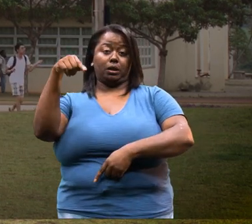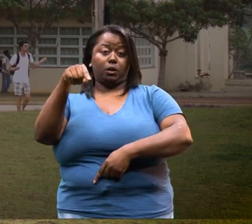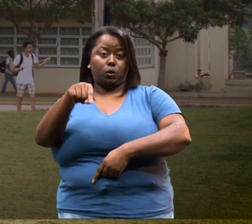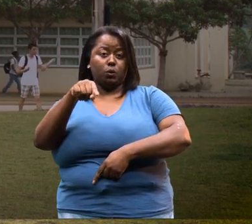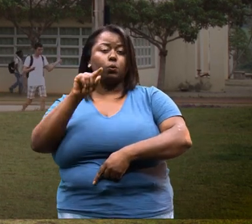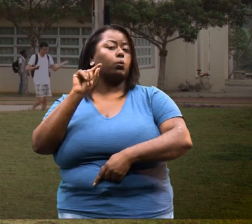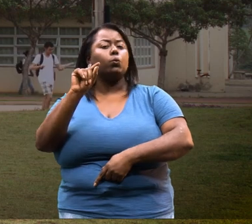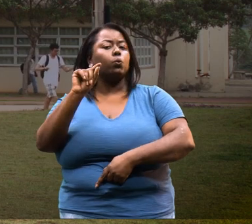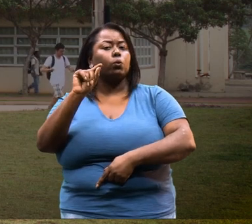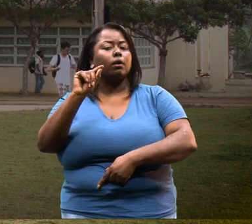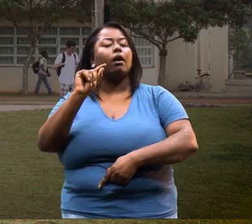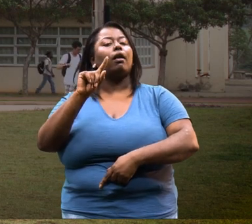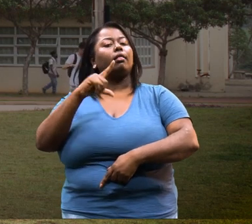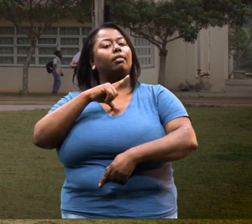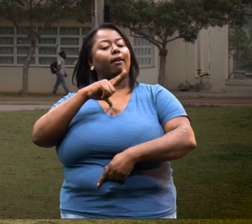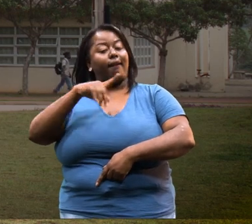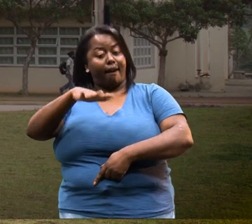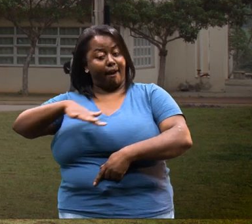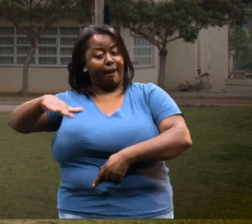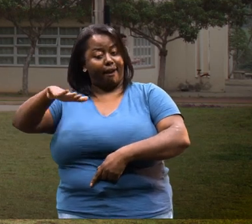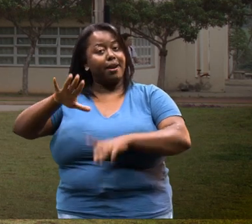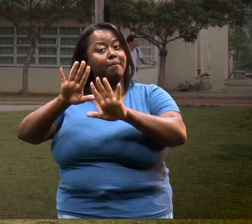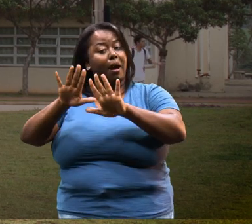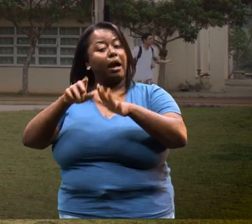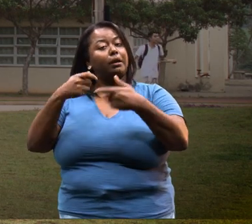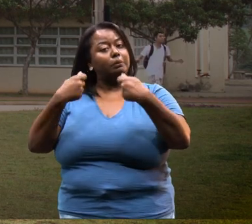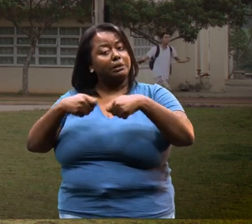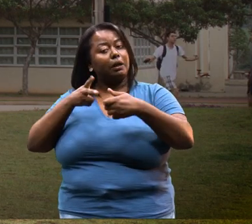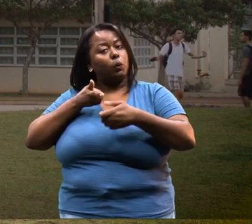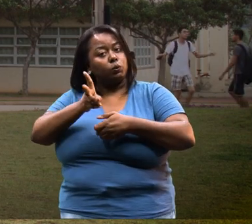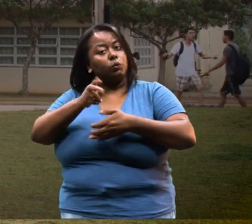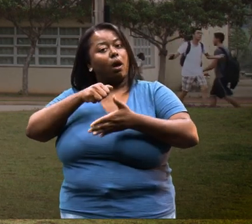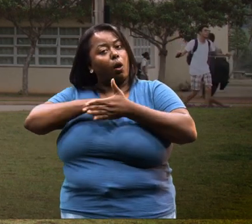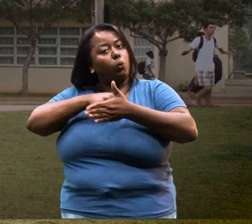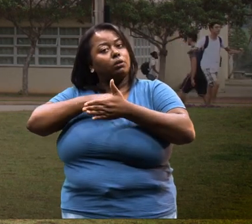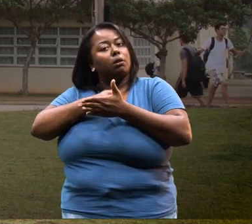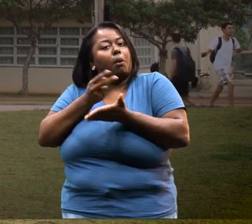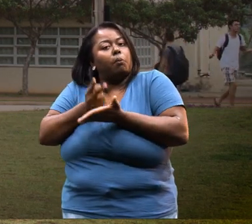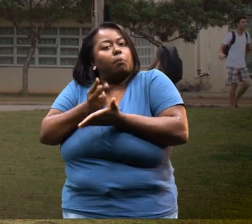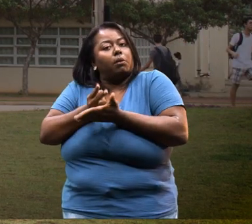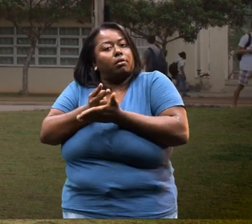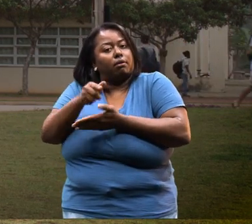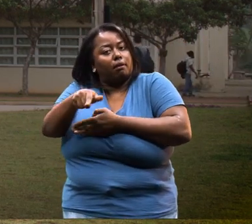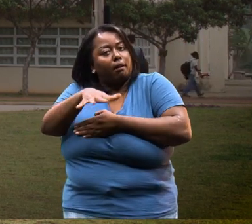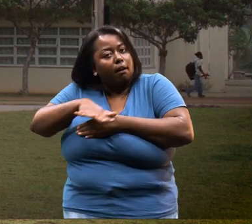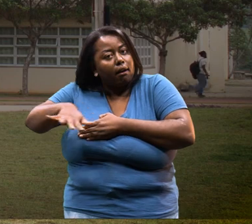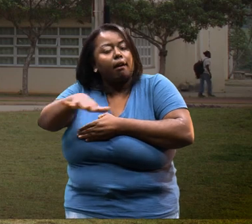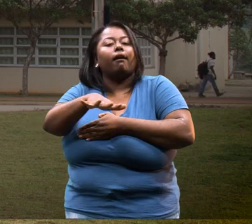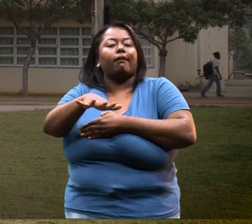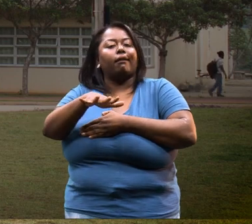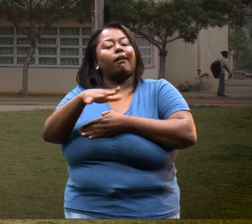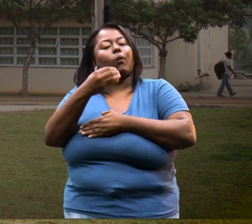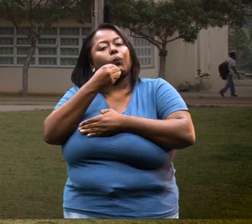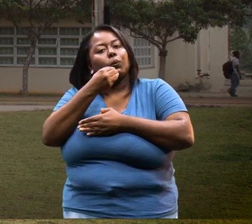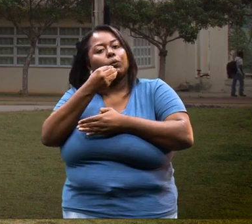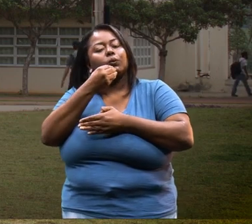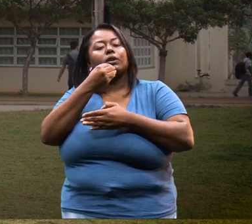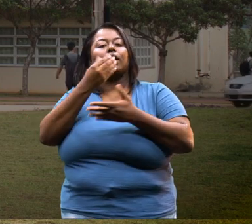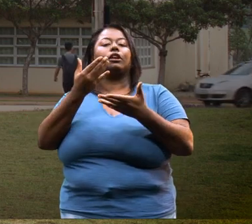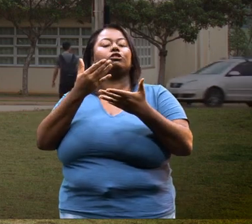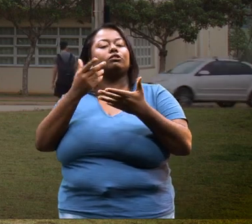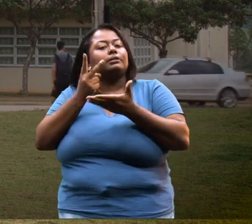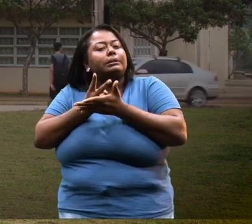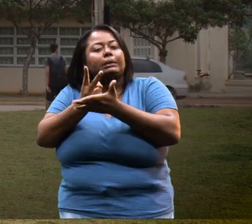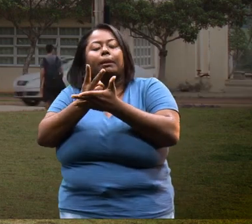principal ponto, hoje, é que a gente tem área, mas a gente tem que continuar lutando para manter essa área, continuar lutando para